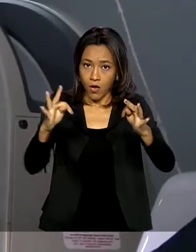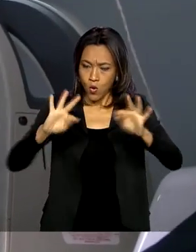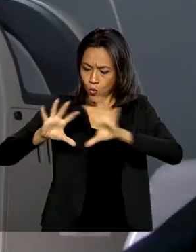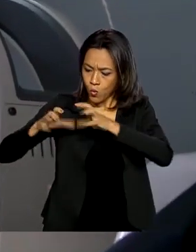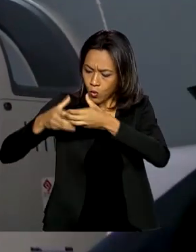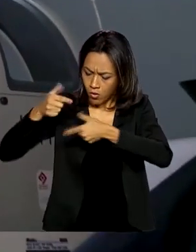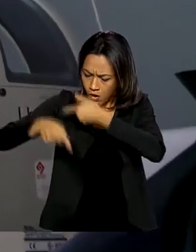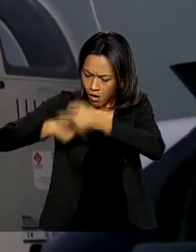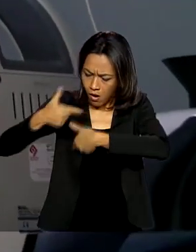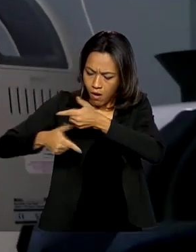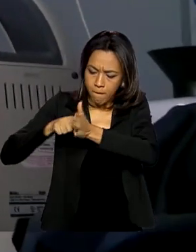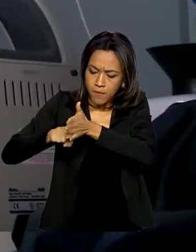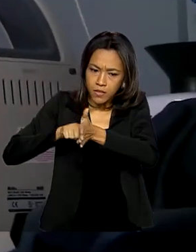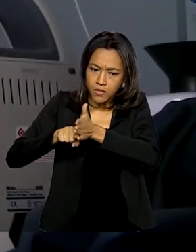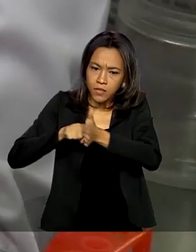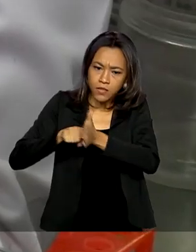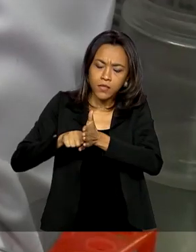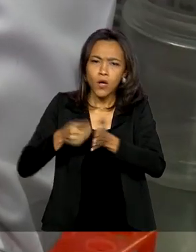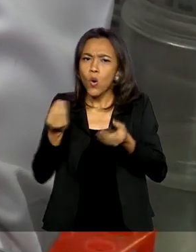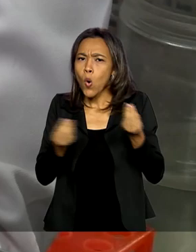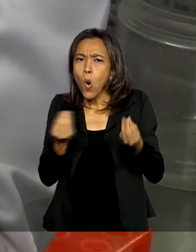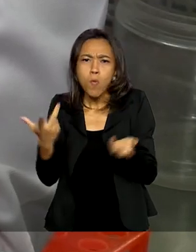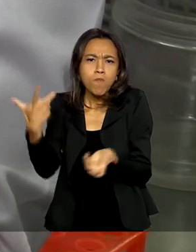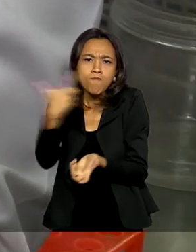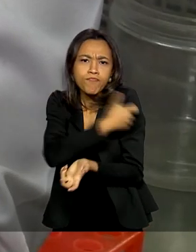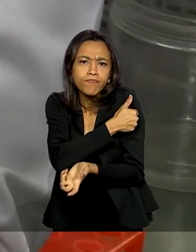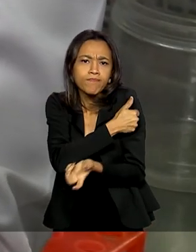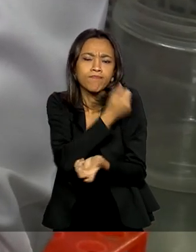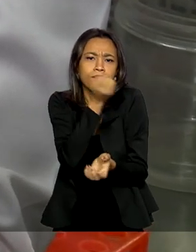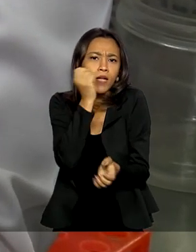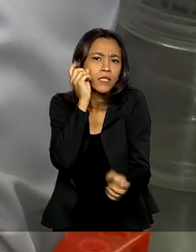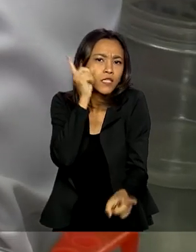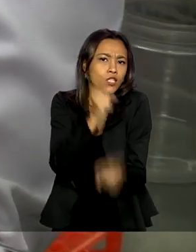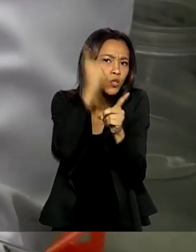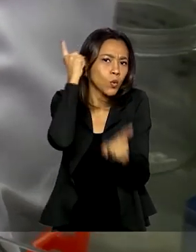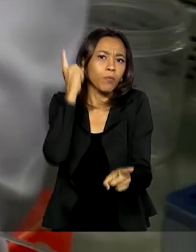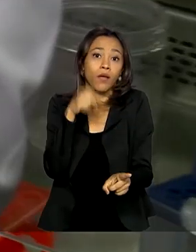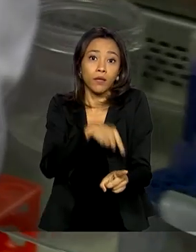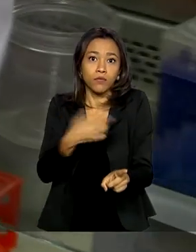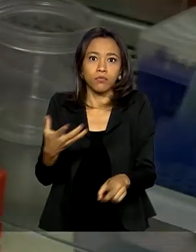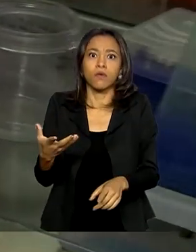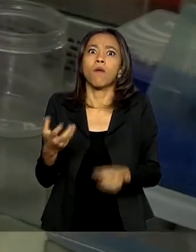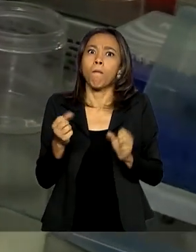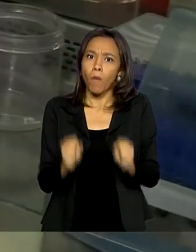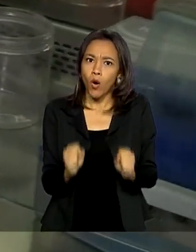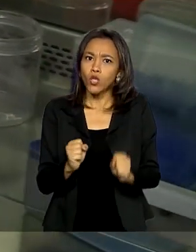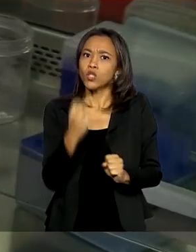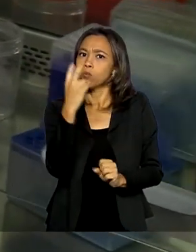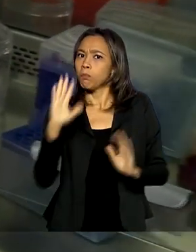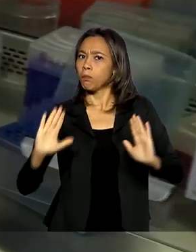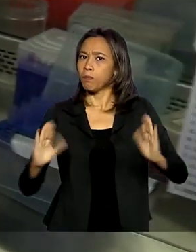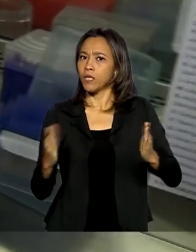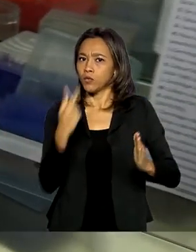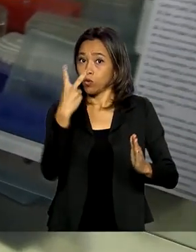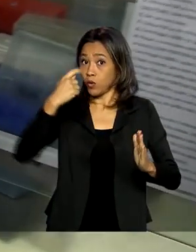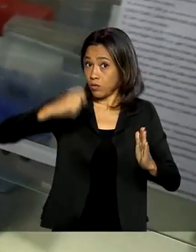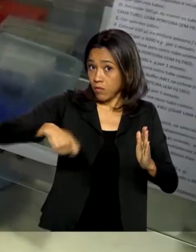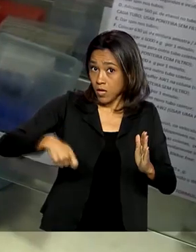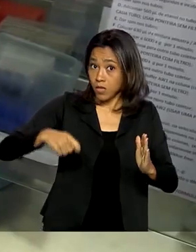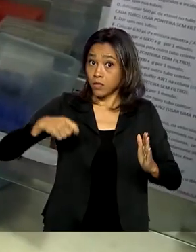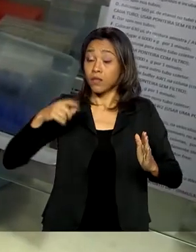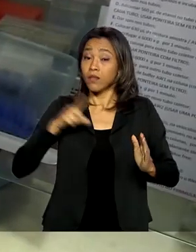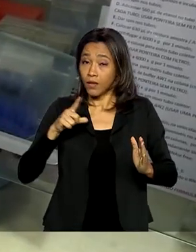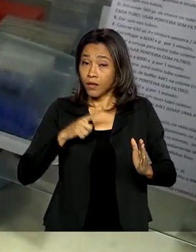a imunização contra o coronavírus. A descoberta de uma vacina eficiente pode levar até dois meses, se passar por